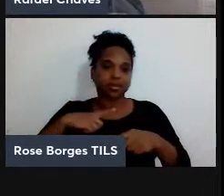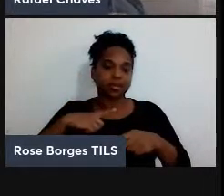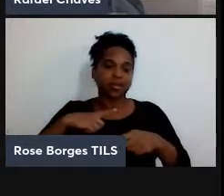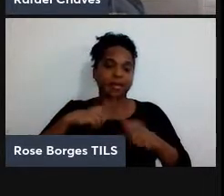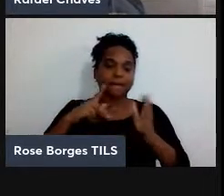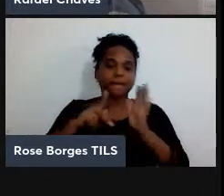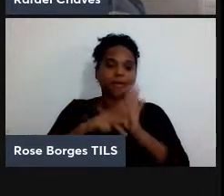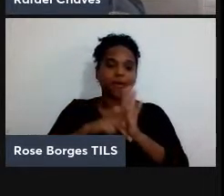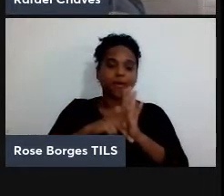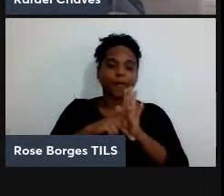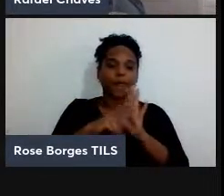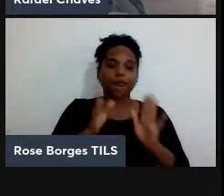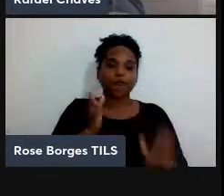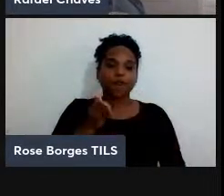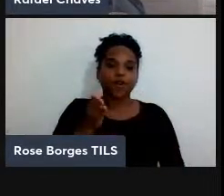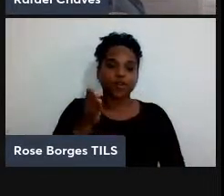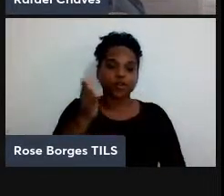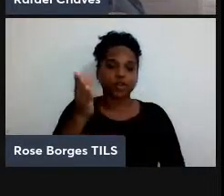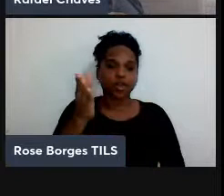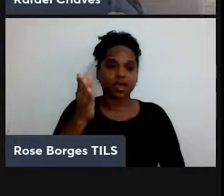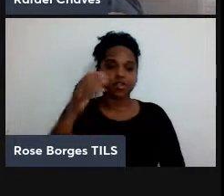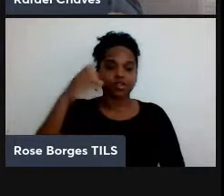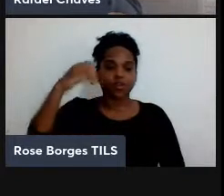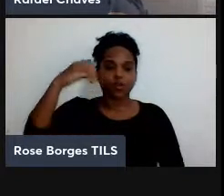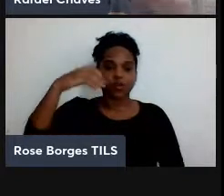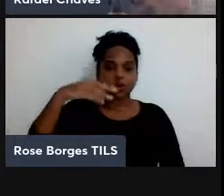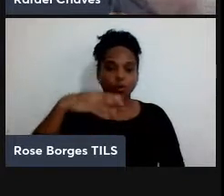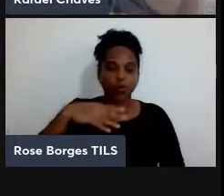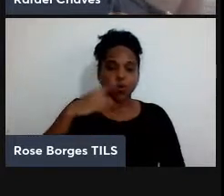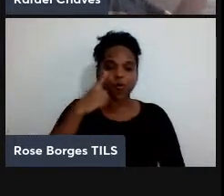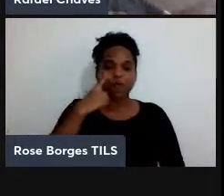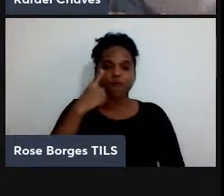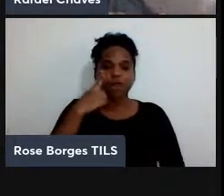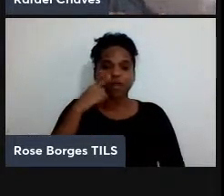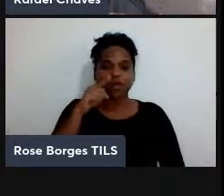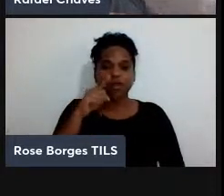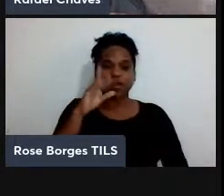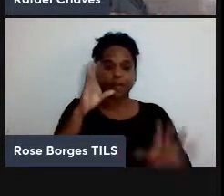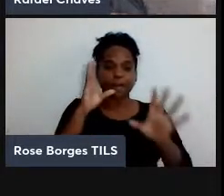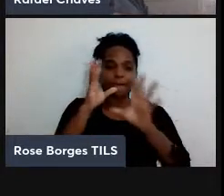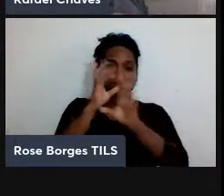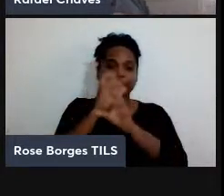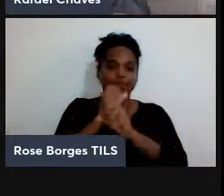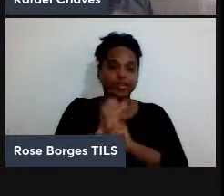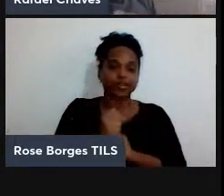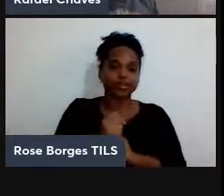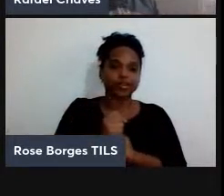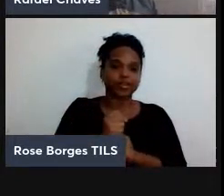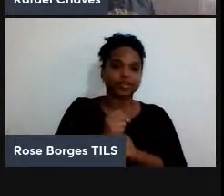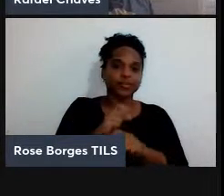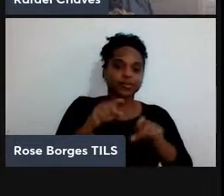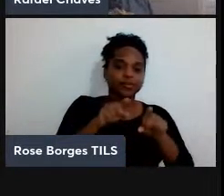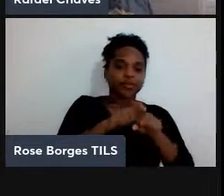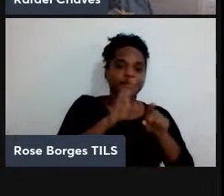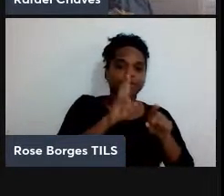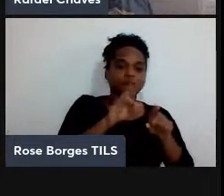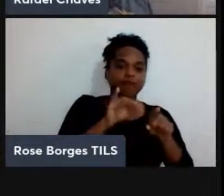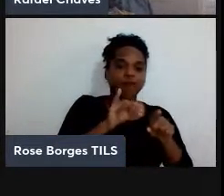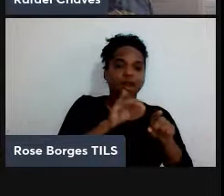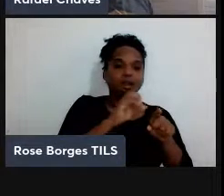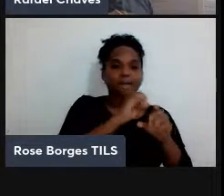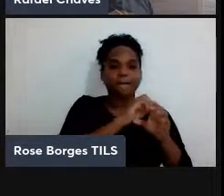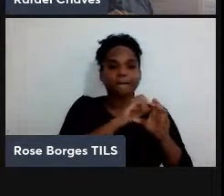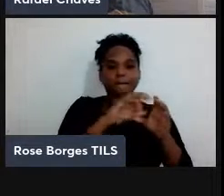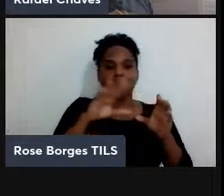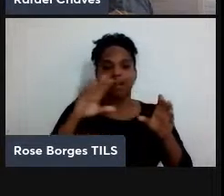que é a velocidade com a qual esses bits que estão sendo medidos aqui no laboratório da Alice vão chegar lá no laboratório do Bob.